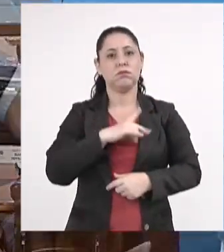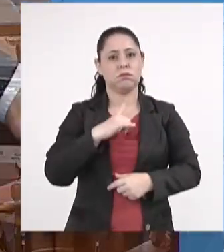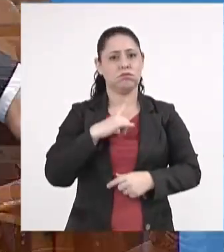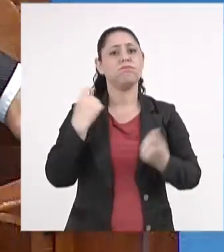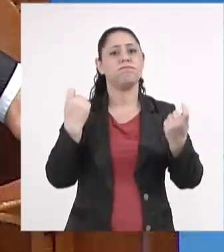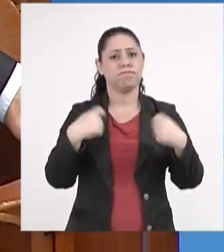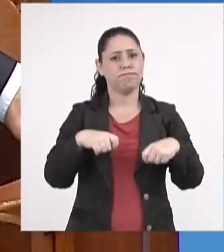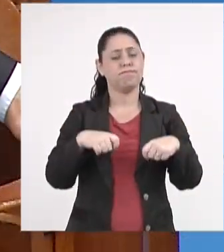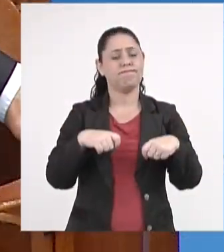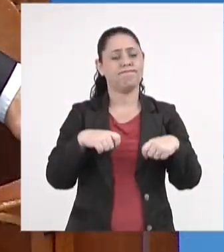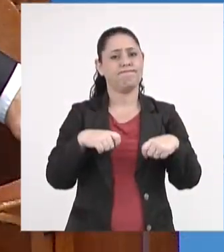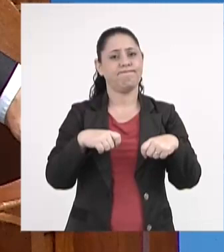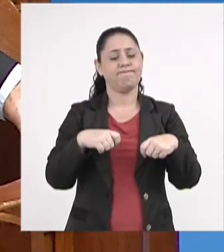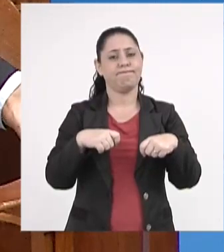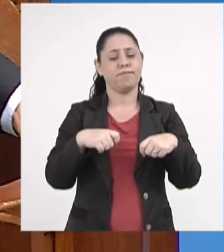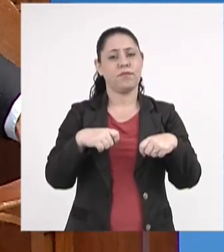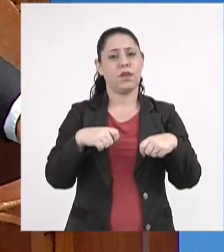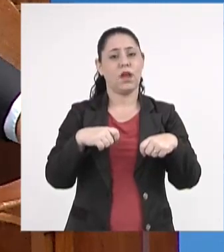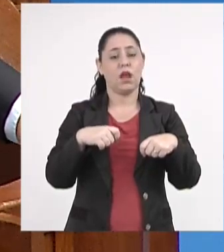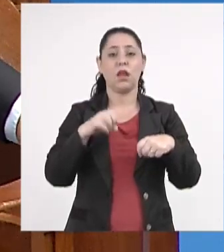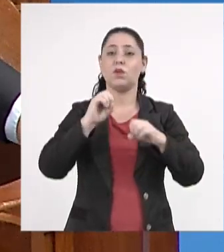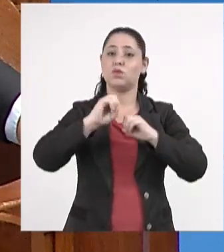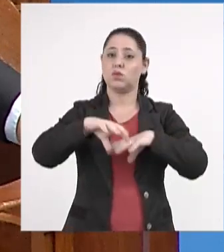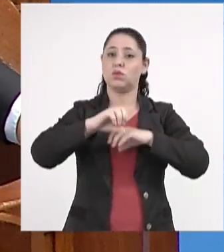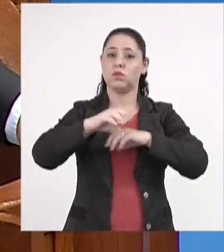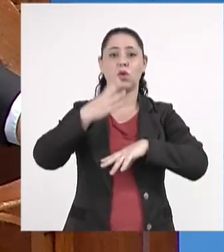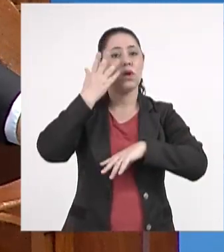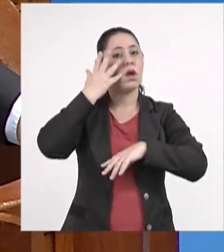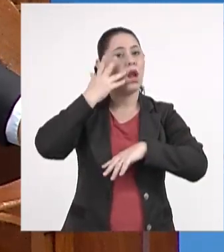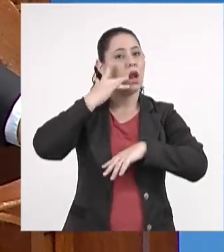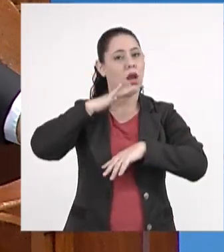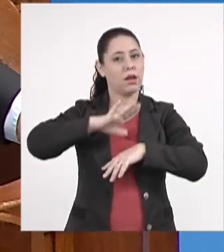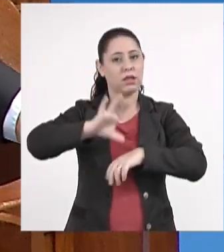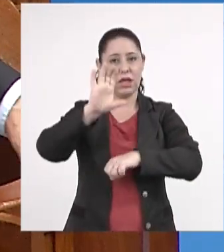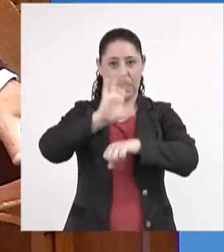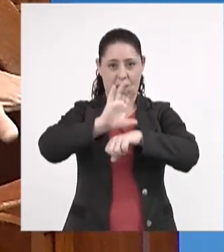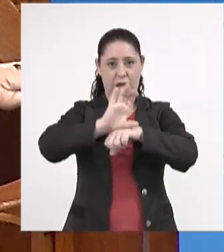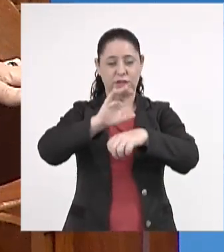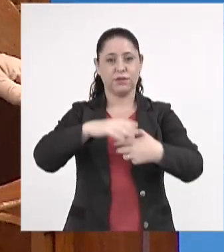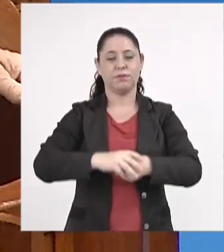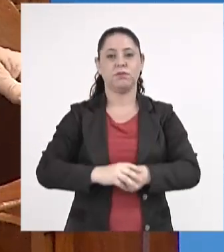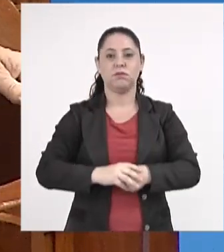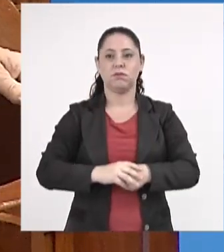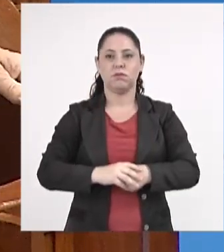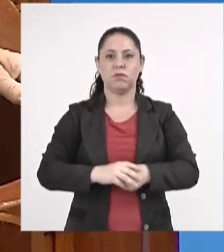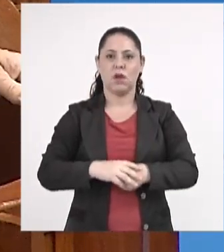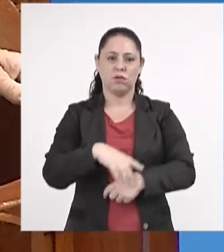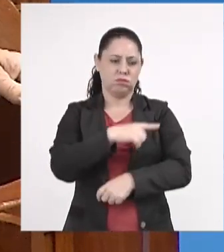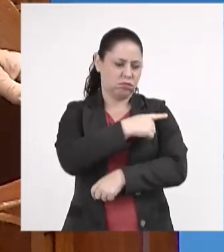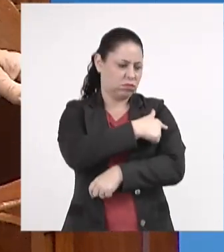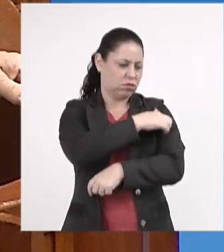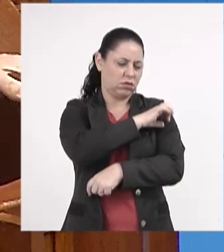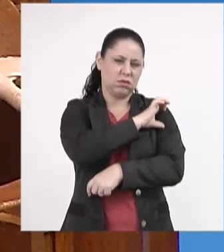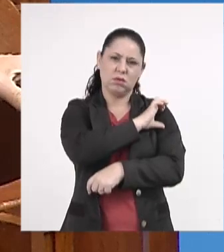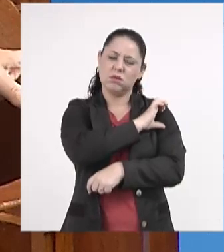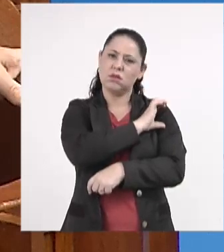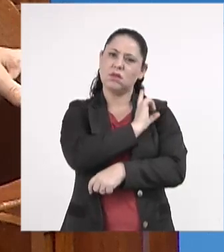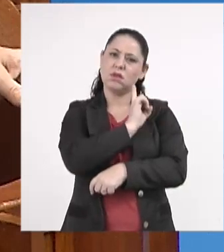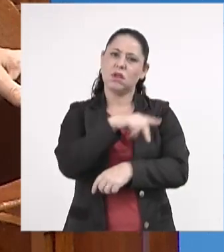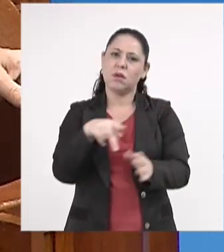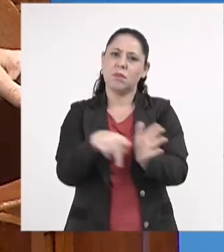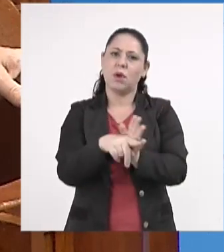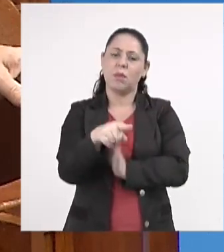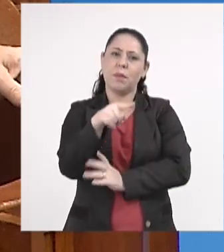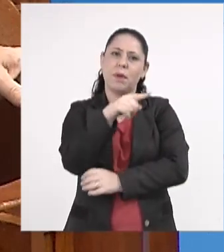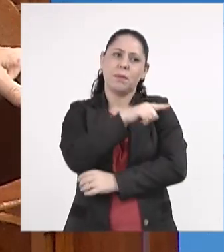uma demanda reprimida na educação infantil. Agora no ensino fundamental, que é do